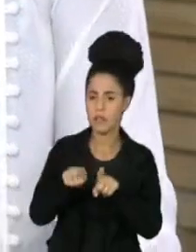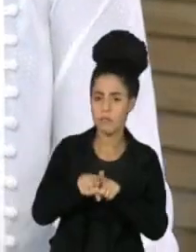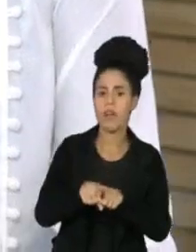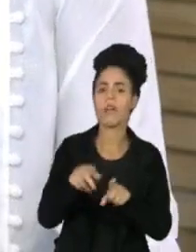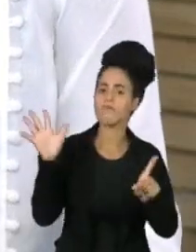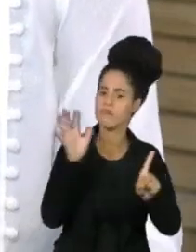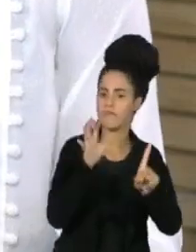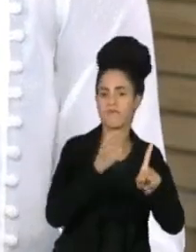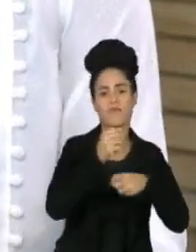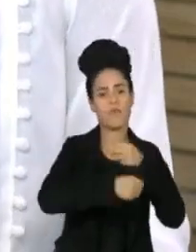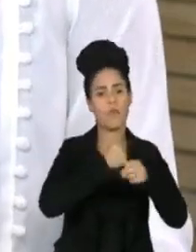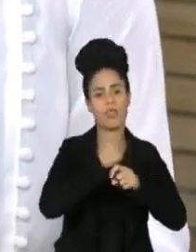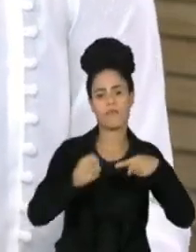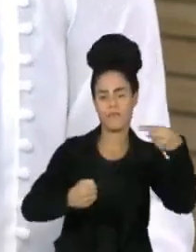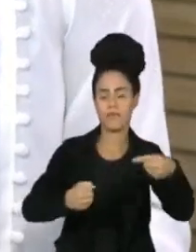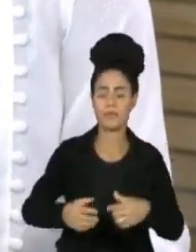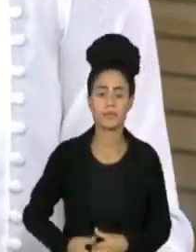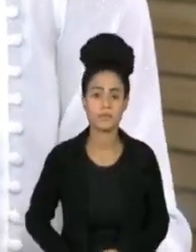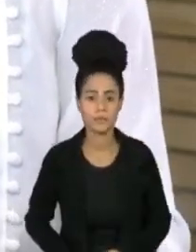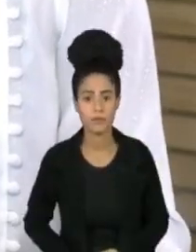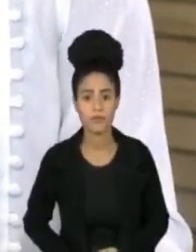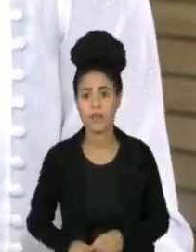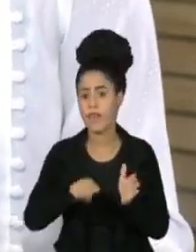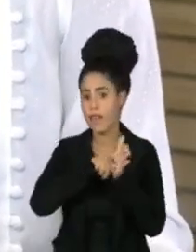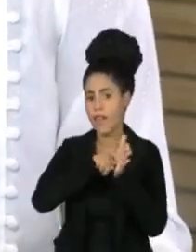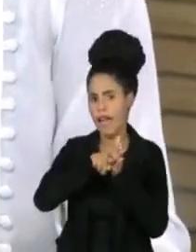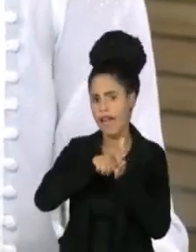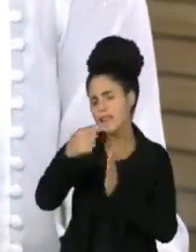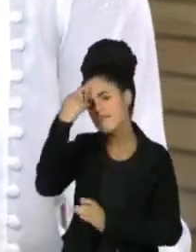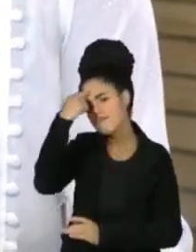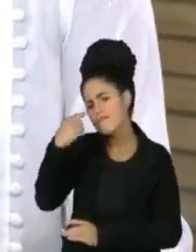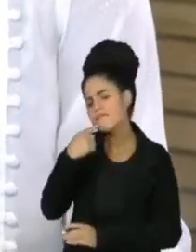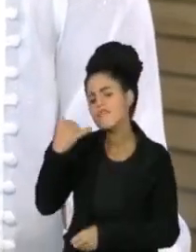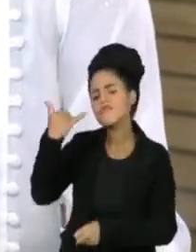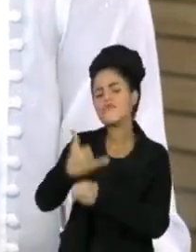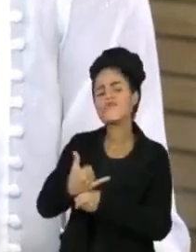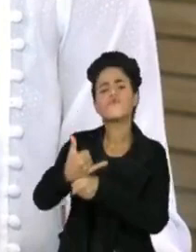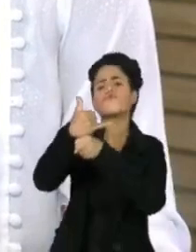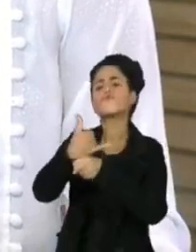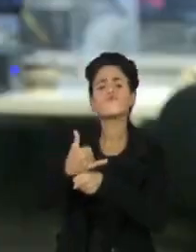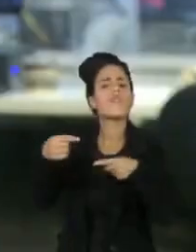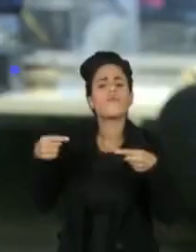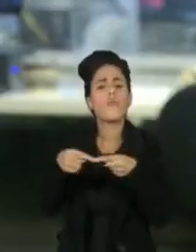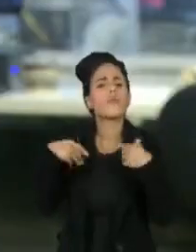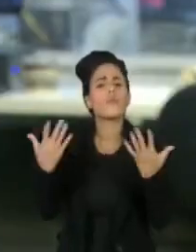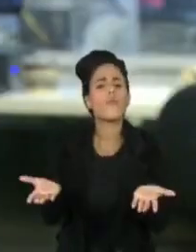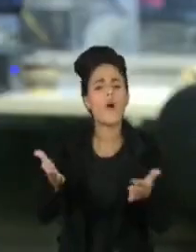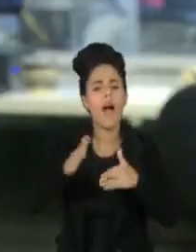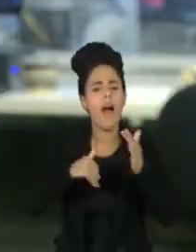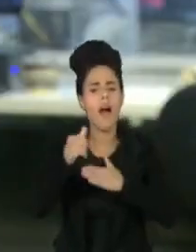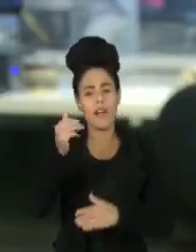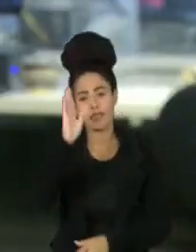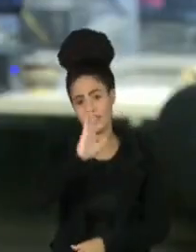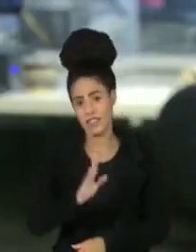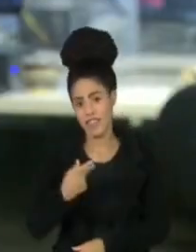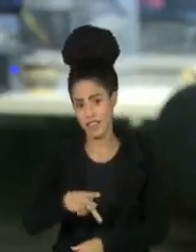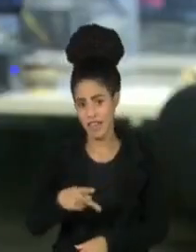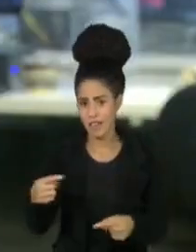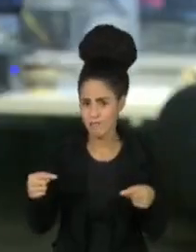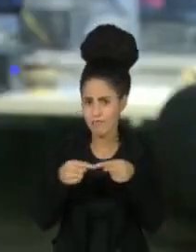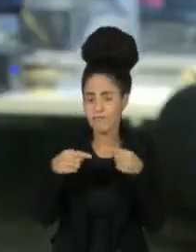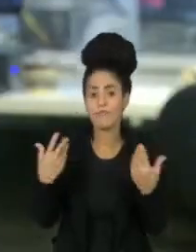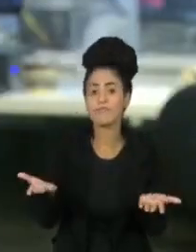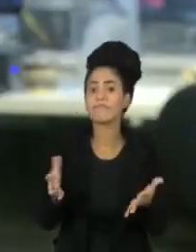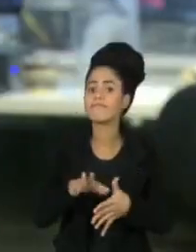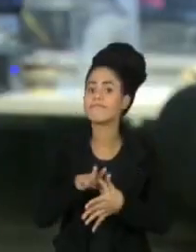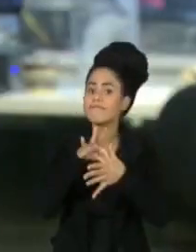Uma pesquisa mostra qual o perfil do chefe ideal para profissionais brasileiros. Ter liderança e boa comunicação